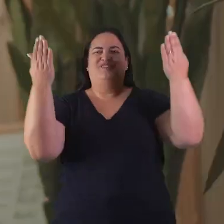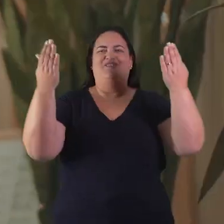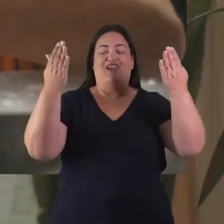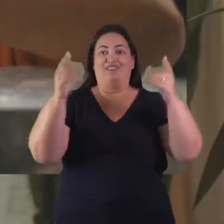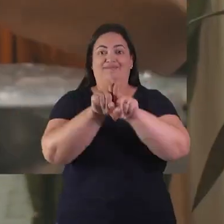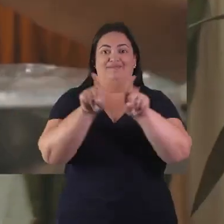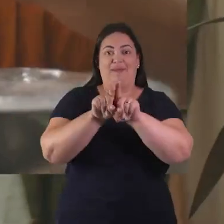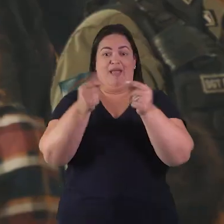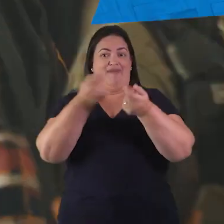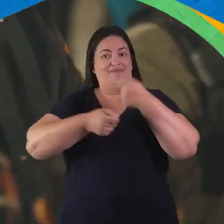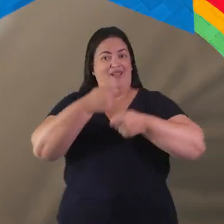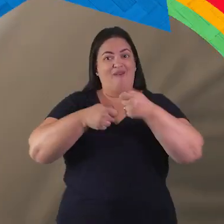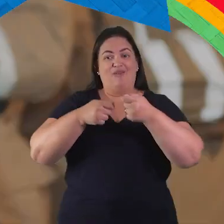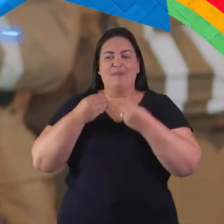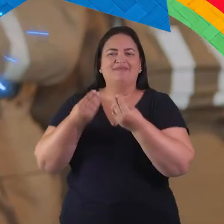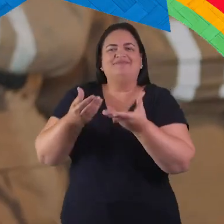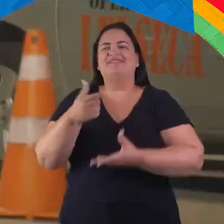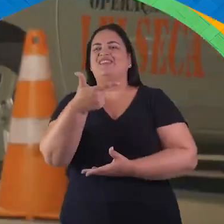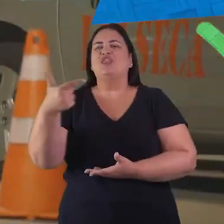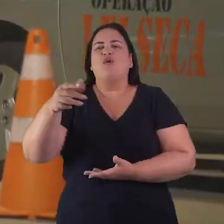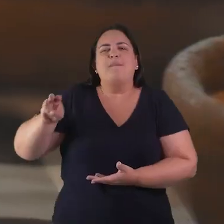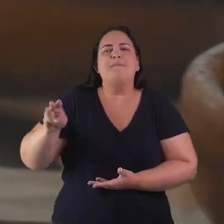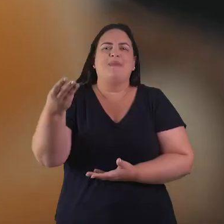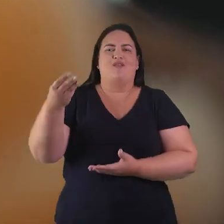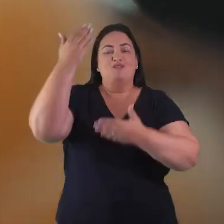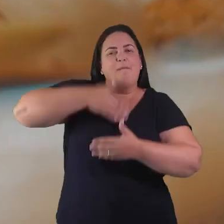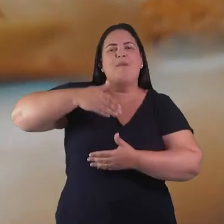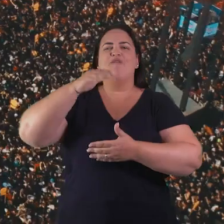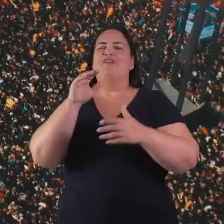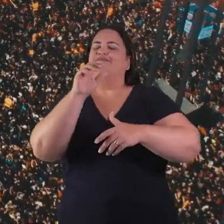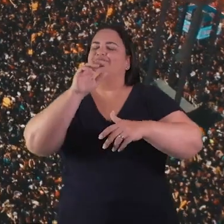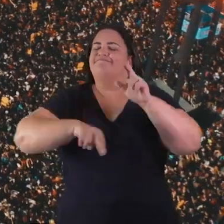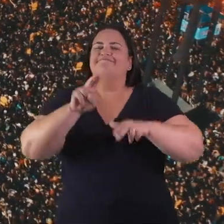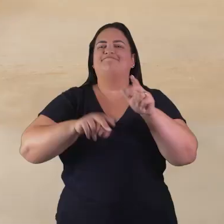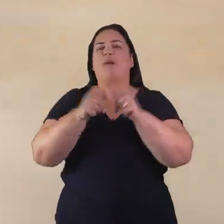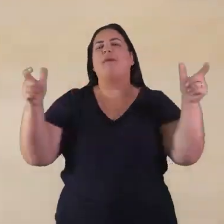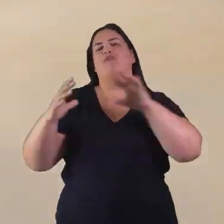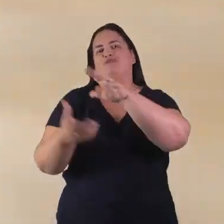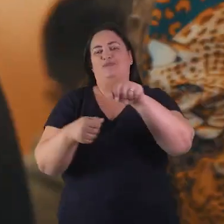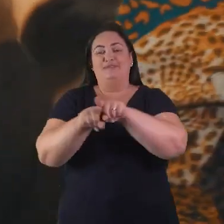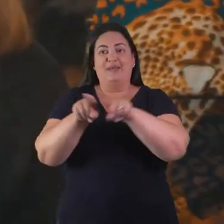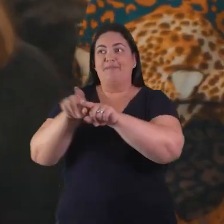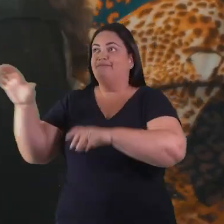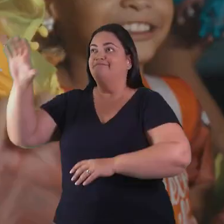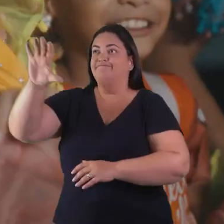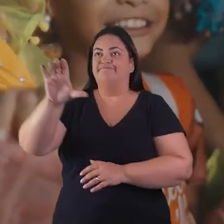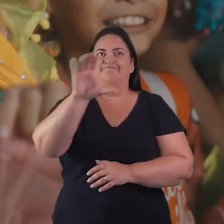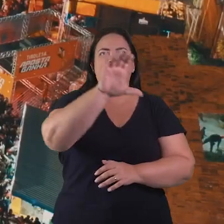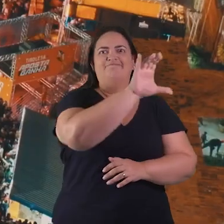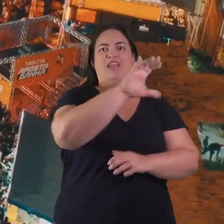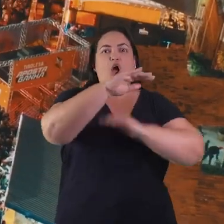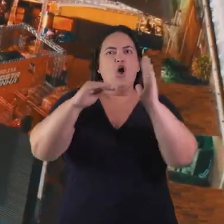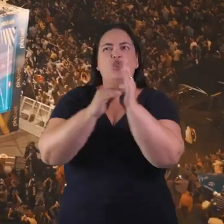a maior festa na economia! Mais de 22 milhões em investimentos, provando que o nosso São João é o maior do mundo! Teve investimento na capital, na